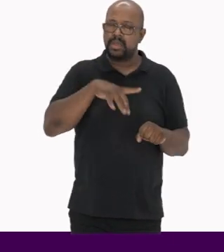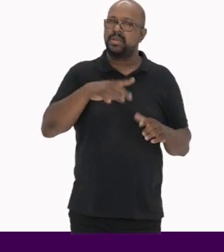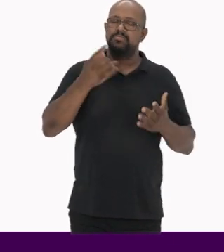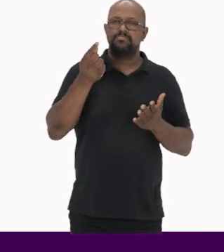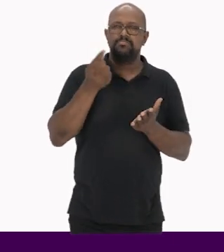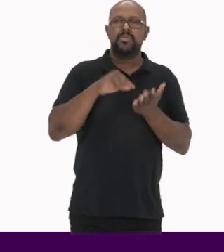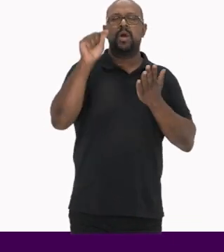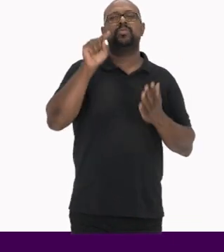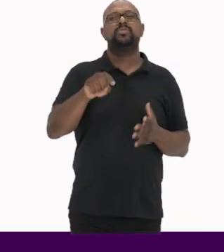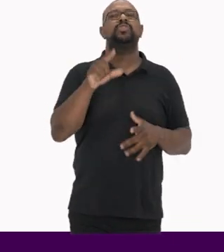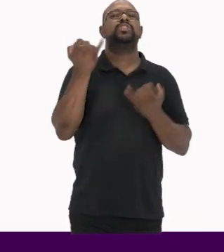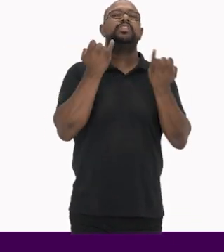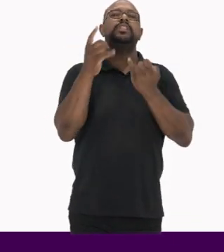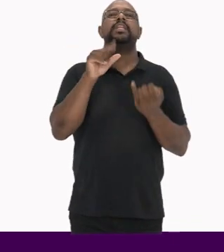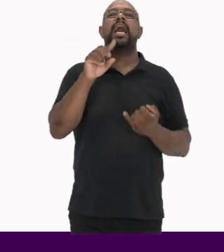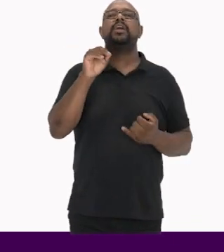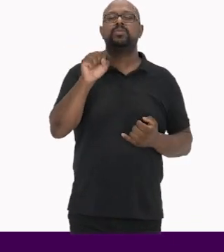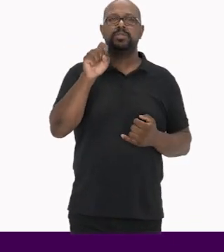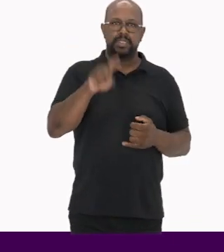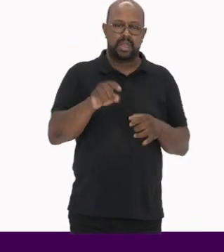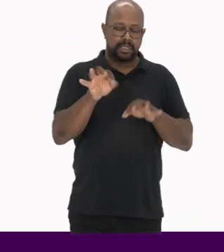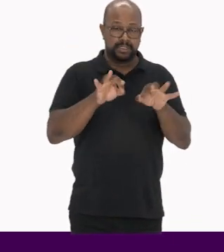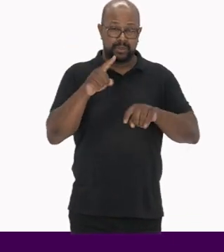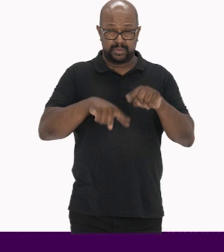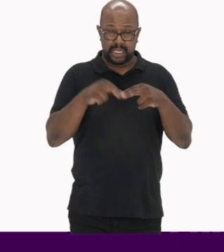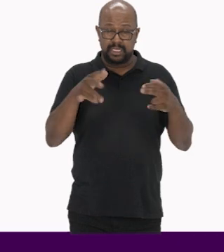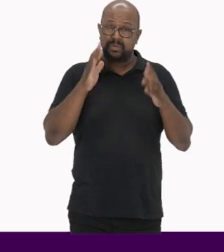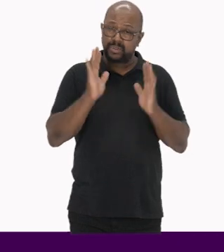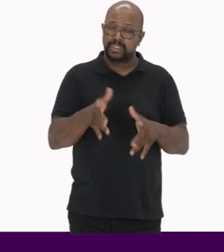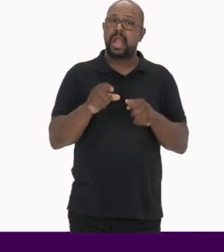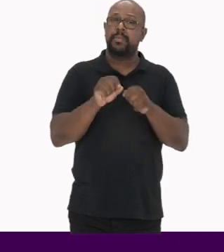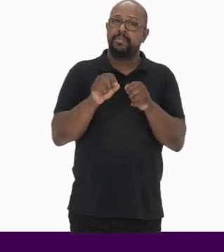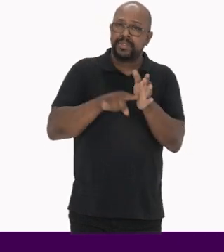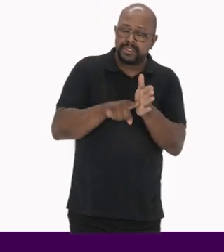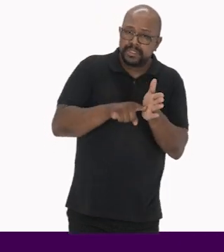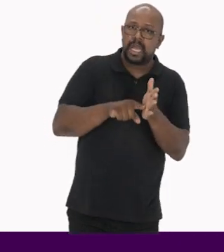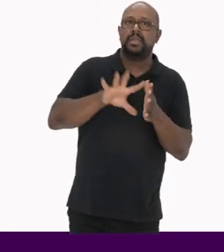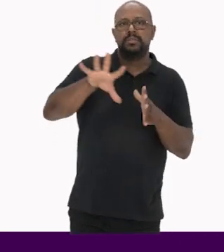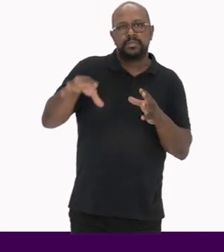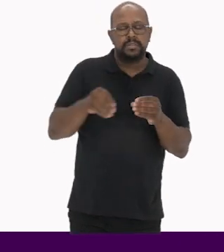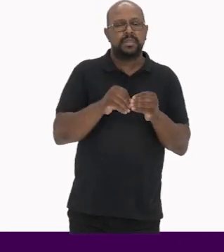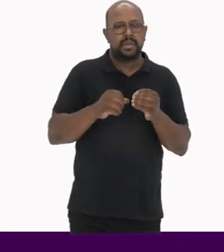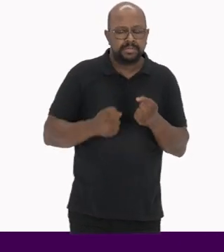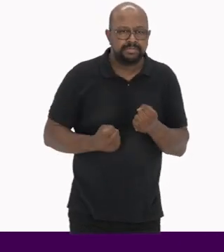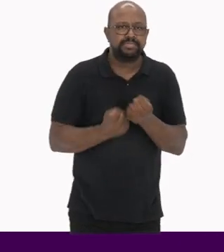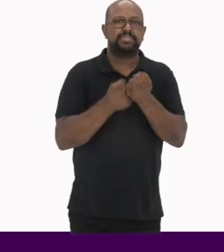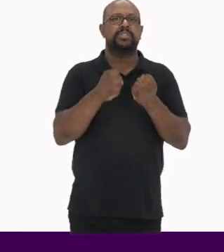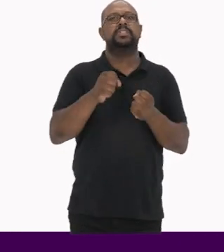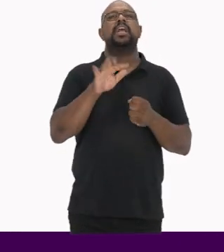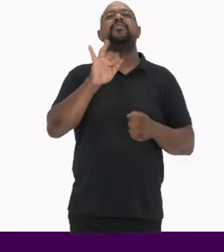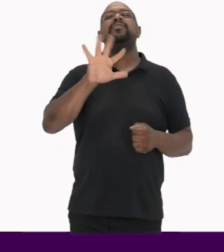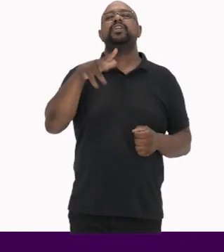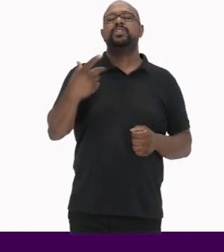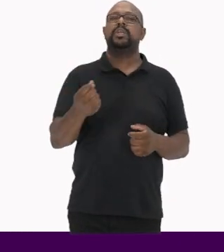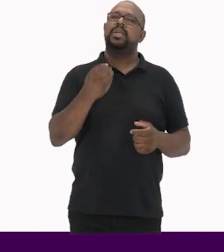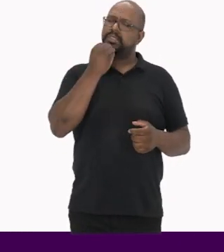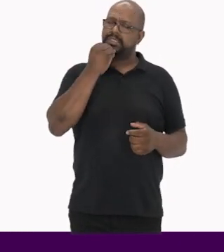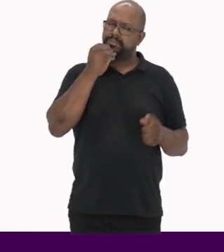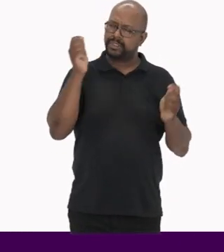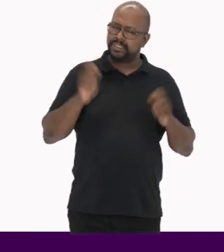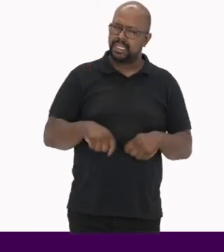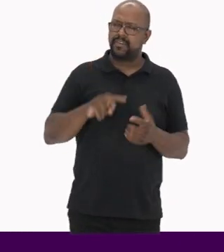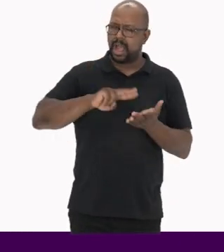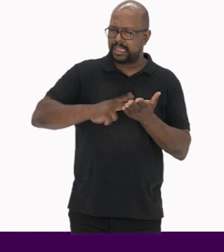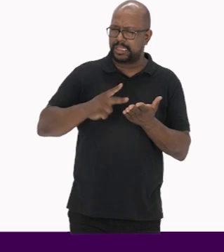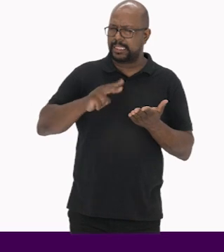e validação dos dados É a organização do material pesquisado e a complementação das fichas Se possível,